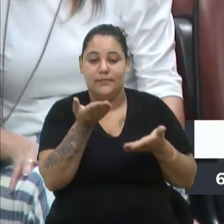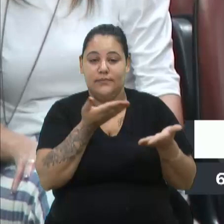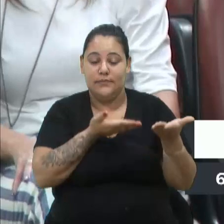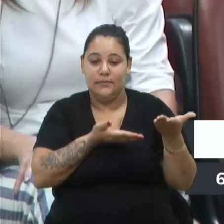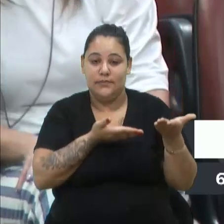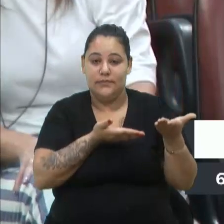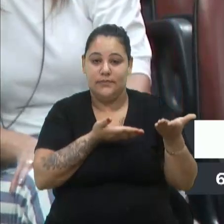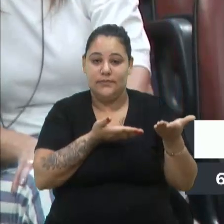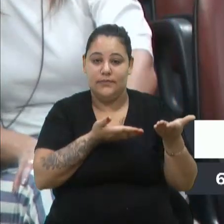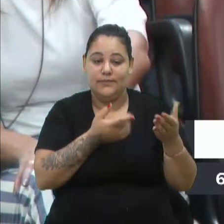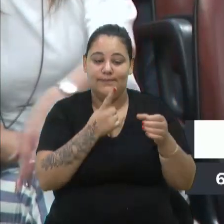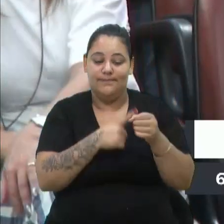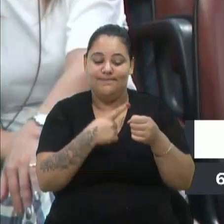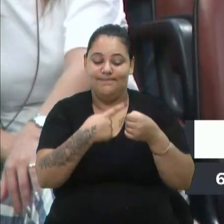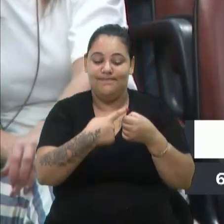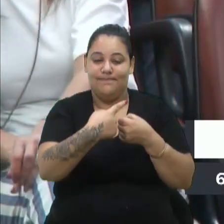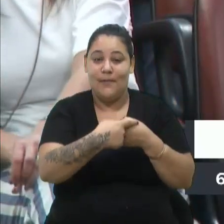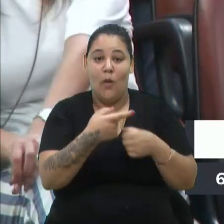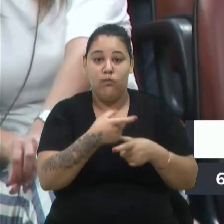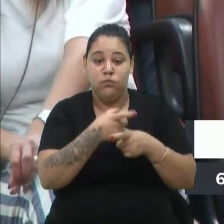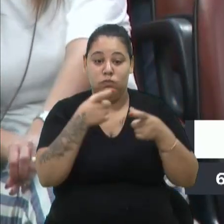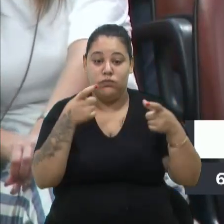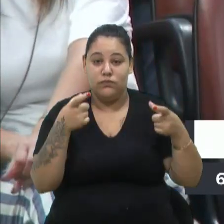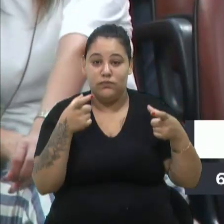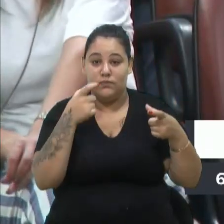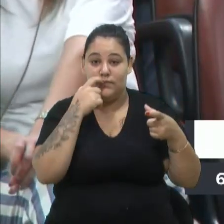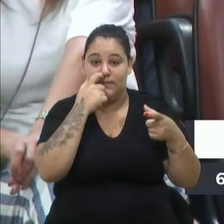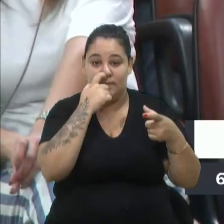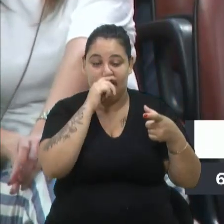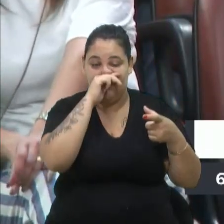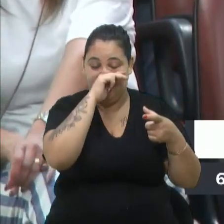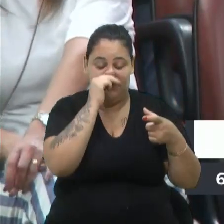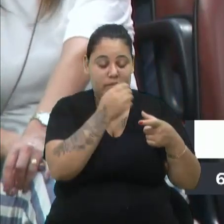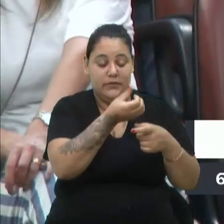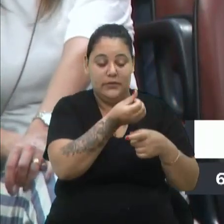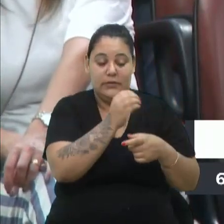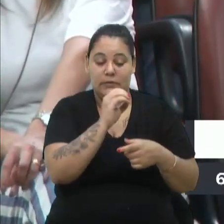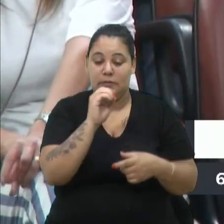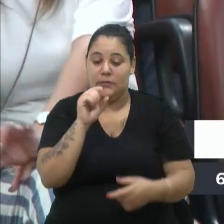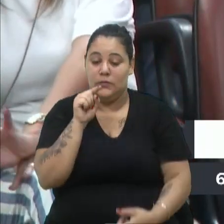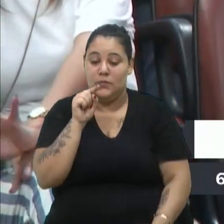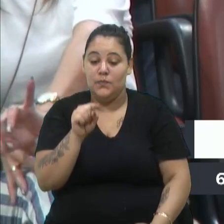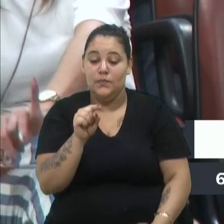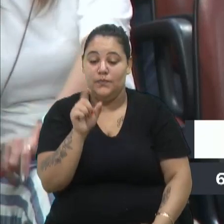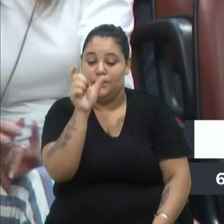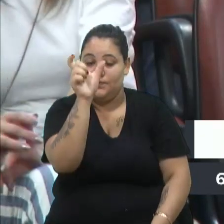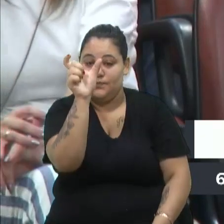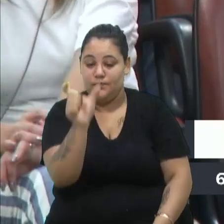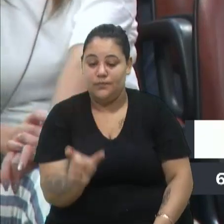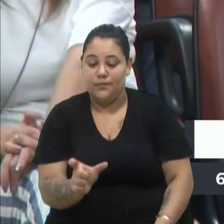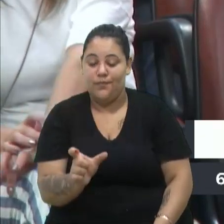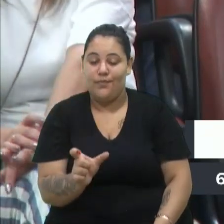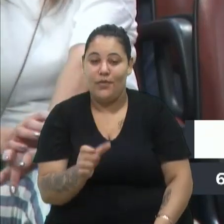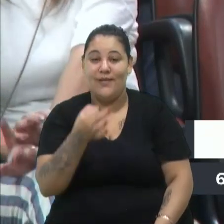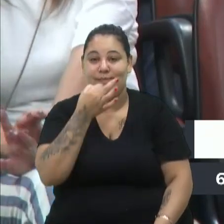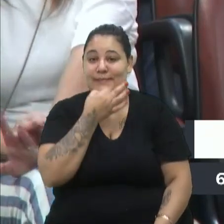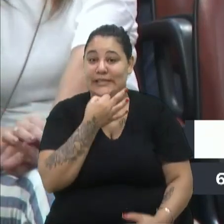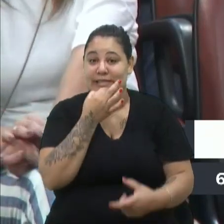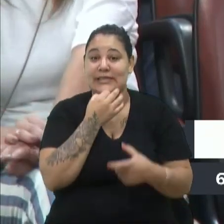uma cidade tão grande, com 600 mil habitantes. Somos uma cidade grande,